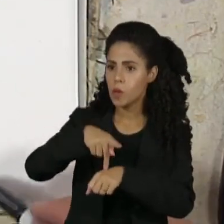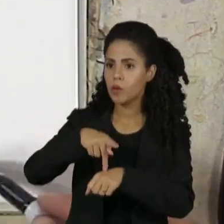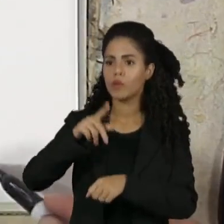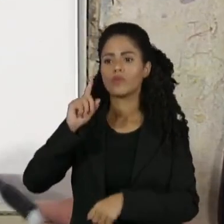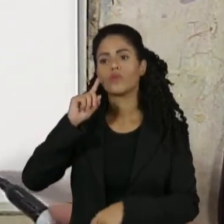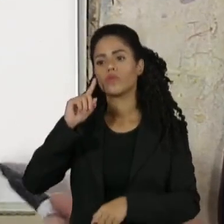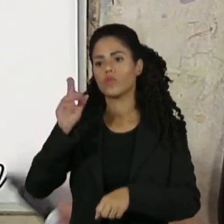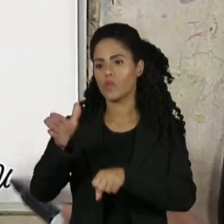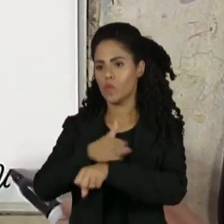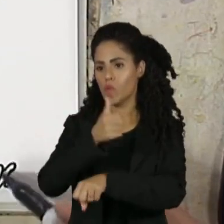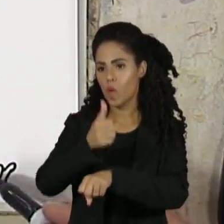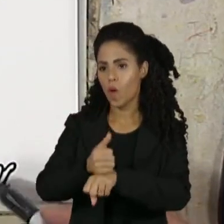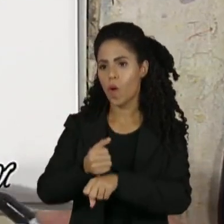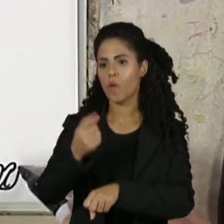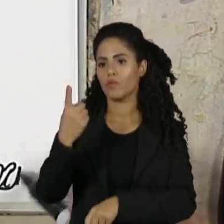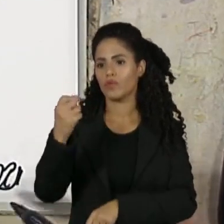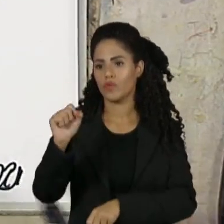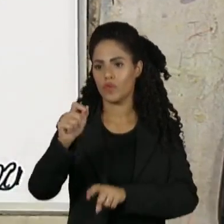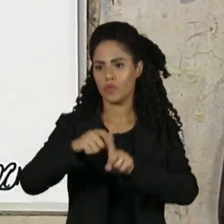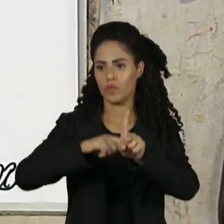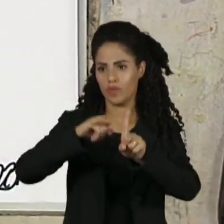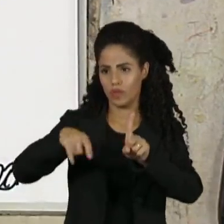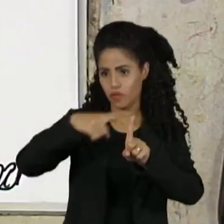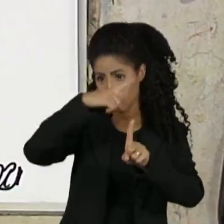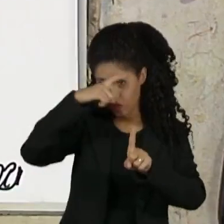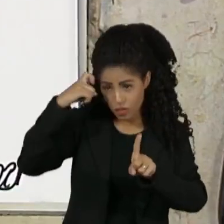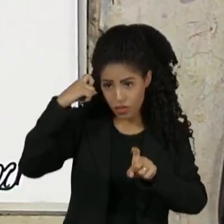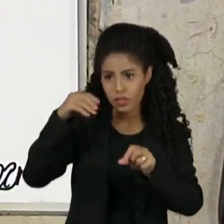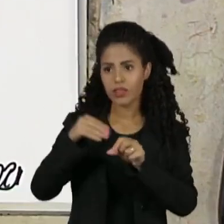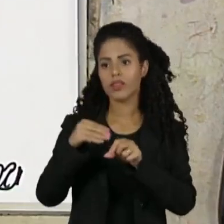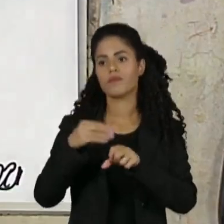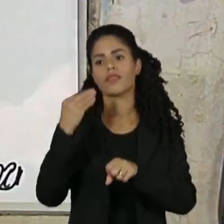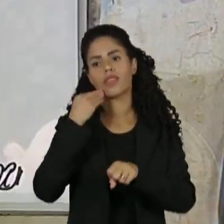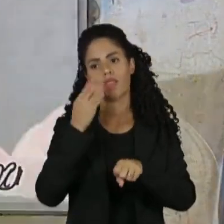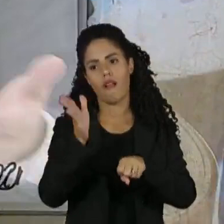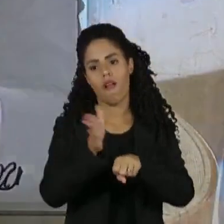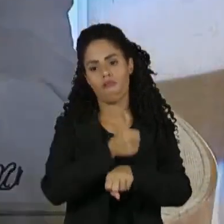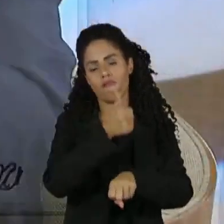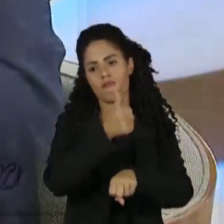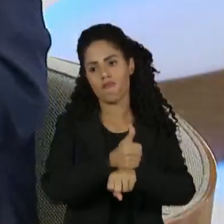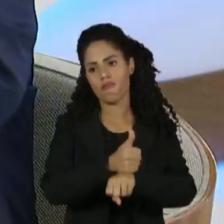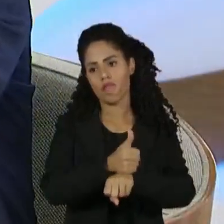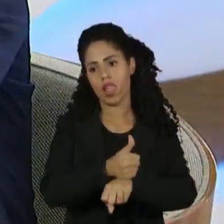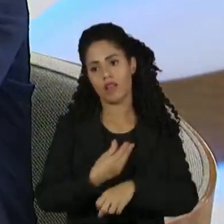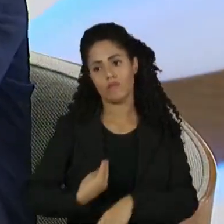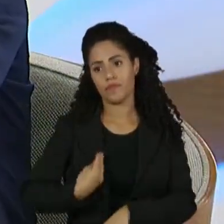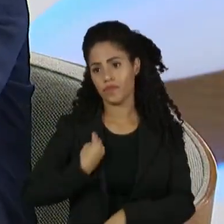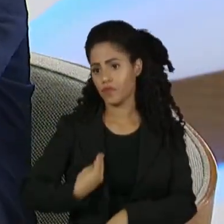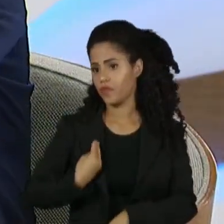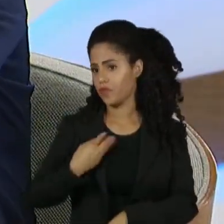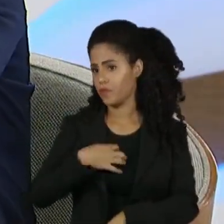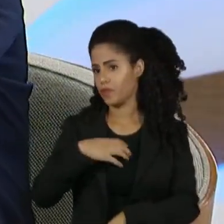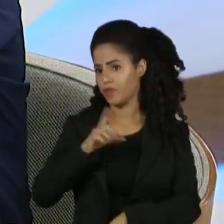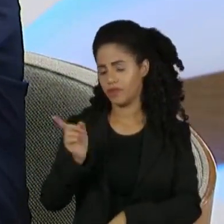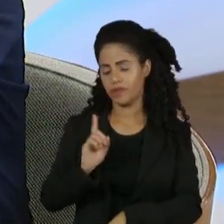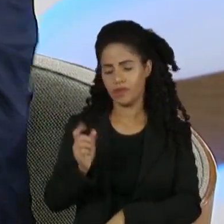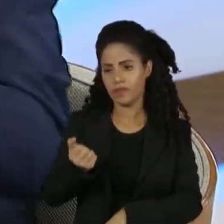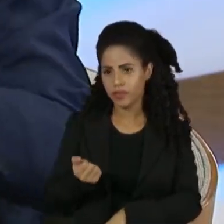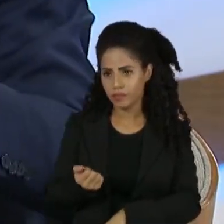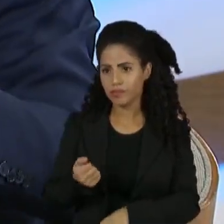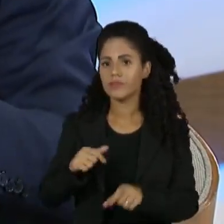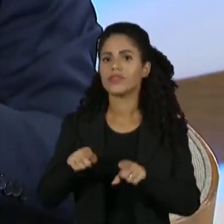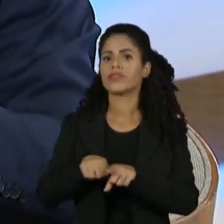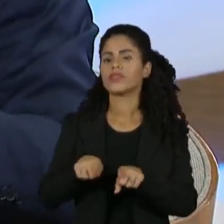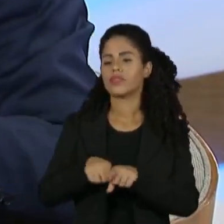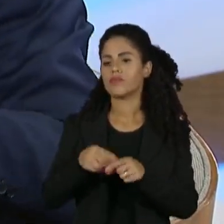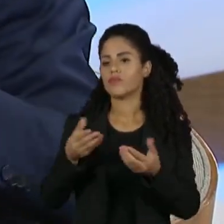janeiro. O Brasil não tinha vivido uma tentativa de golpe de Estado. O Brasil não tinha vivido um processo de tentativa de